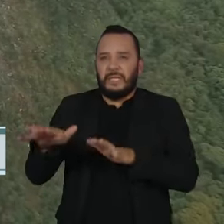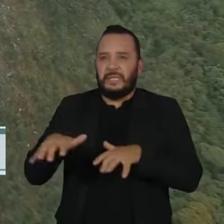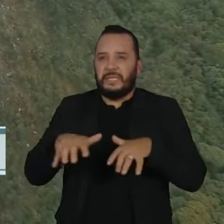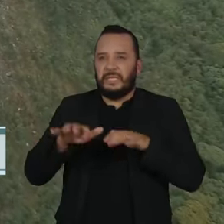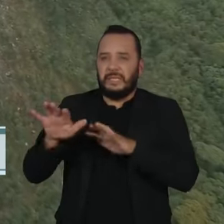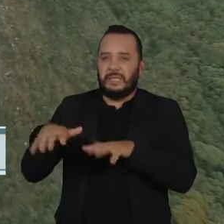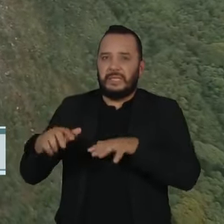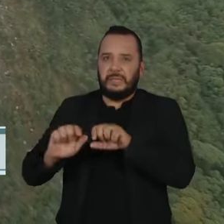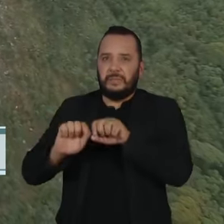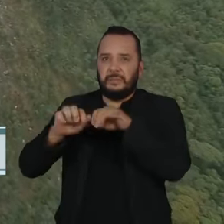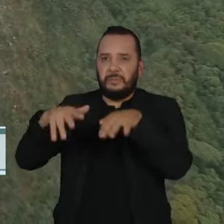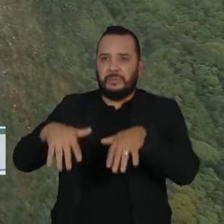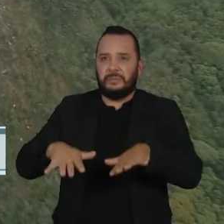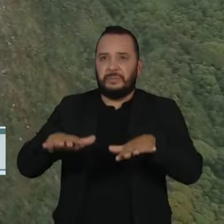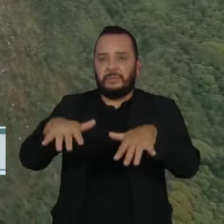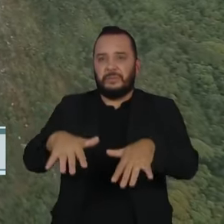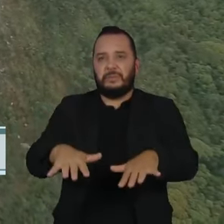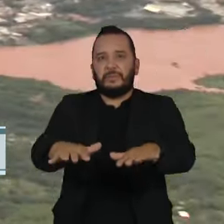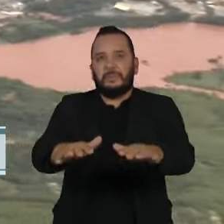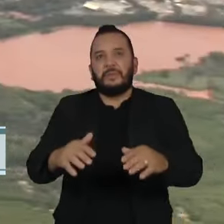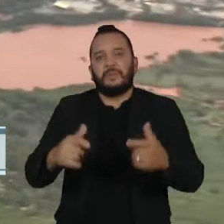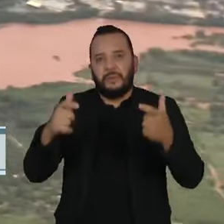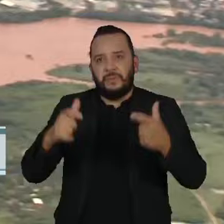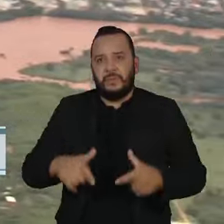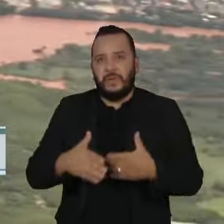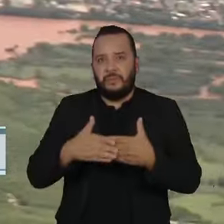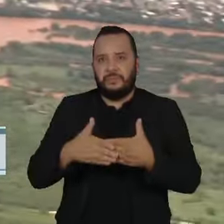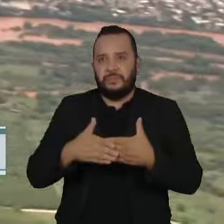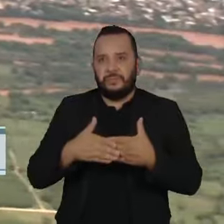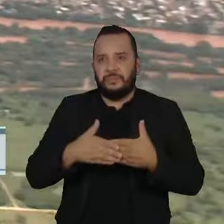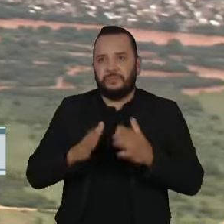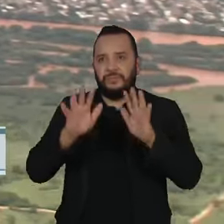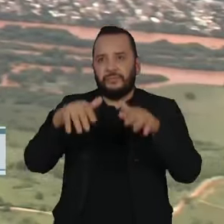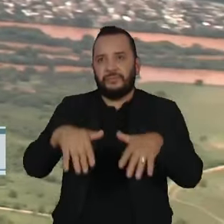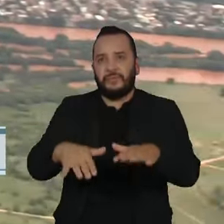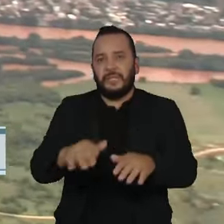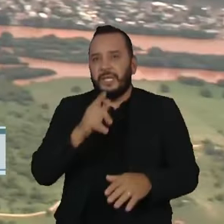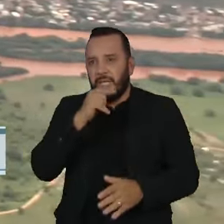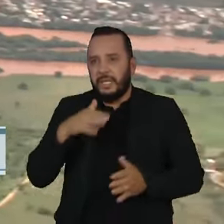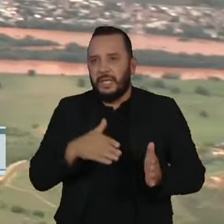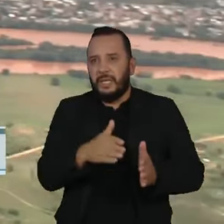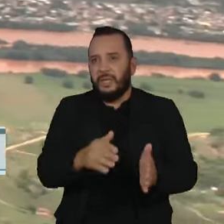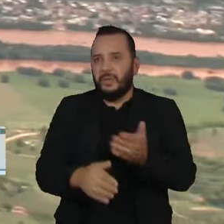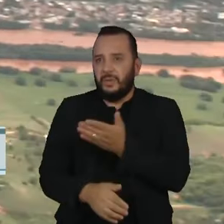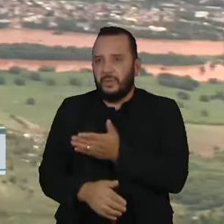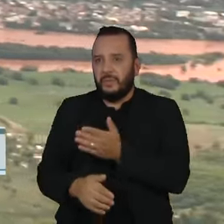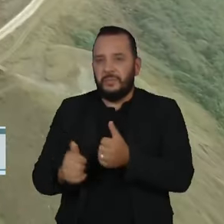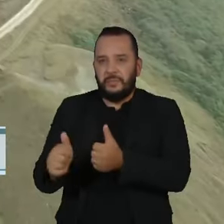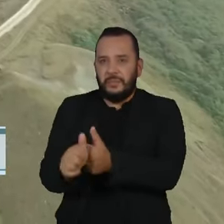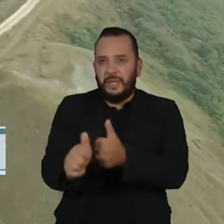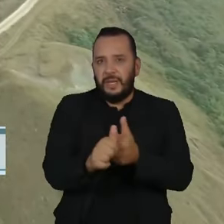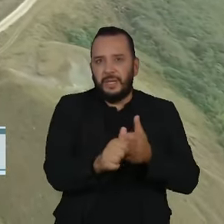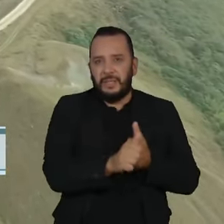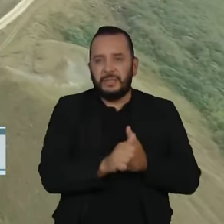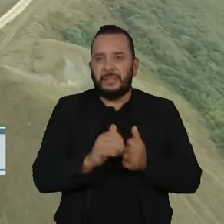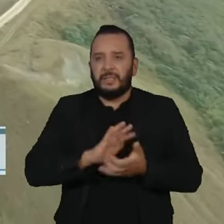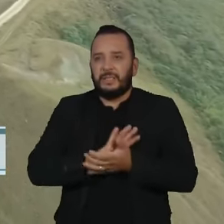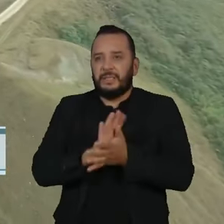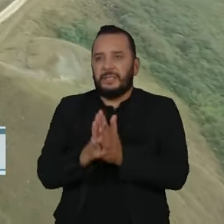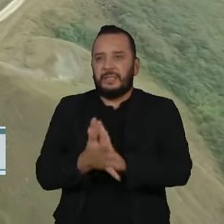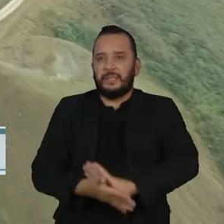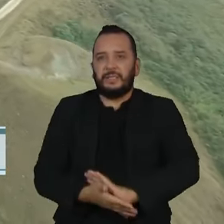após o colapso da barragem de Fundão. O Rio Doce e Afluentes acabaram contaminados e 19